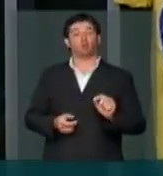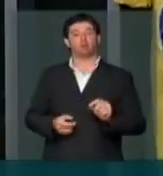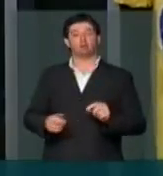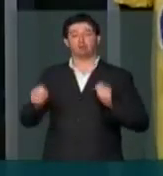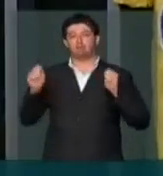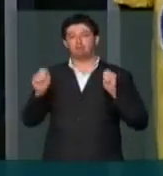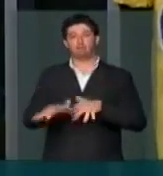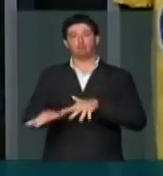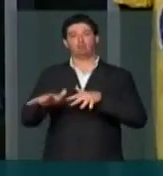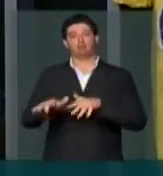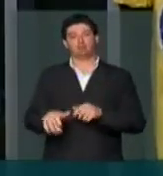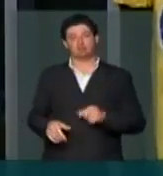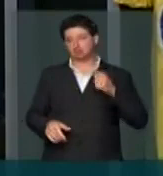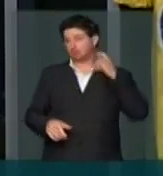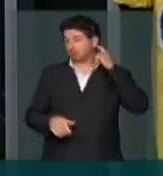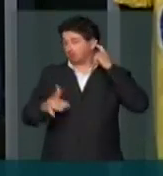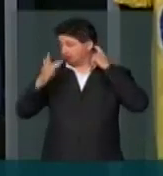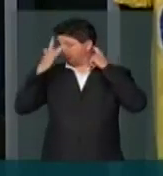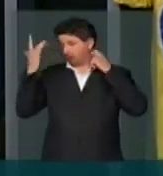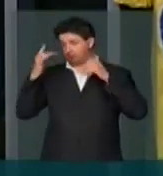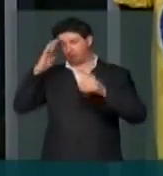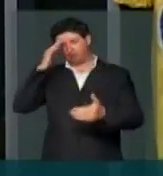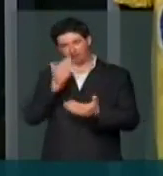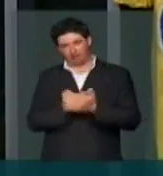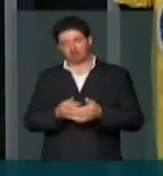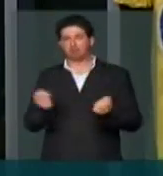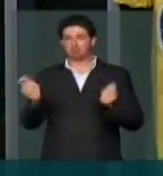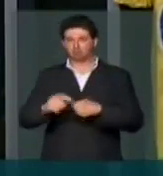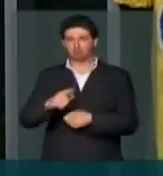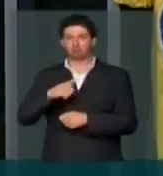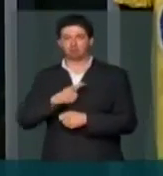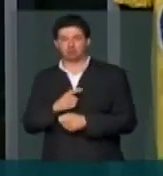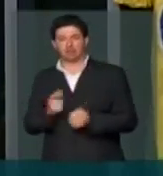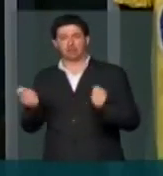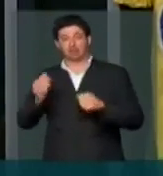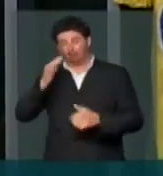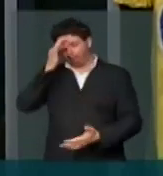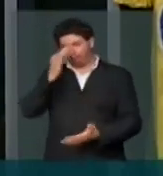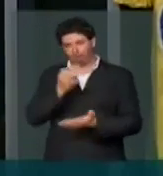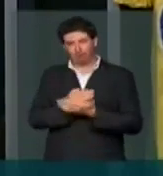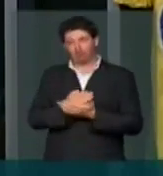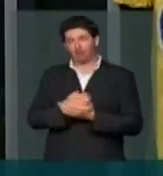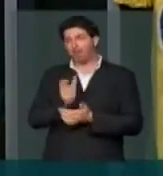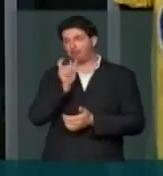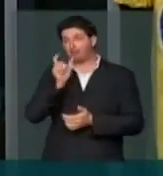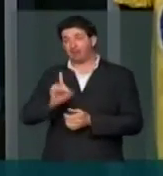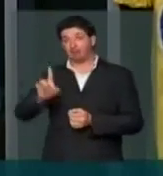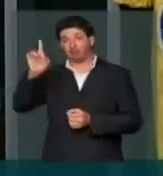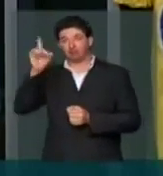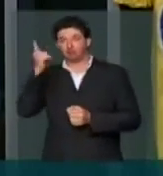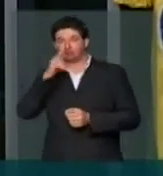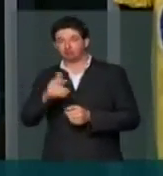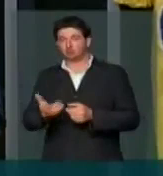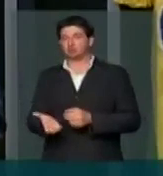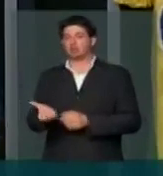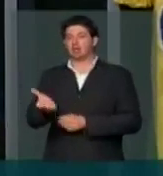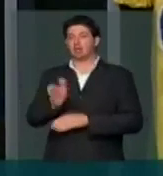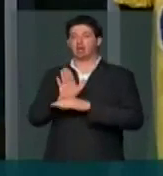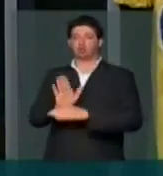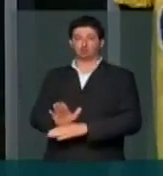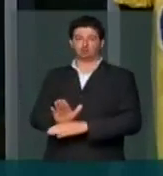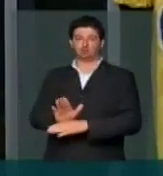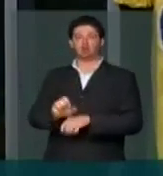mobilização daqueles que acreditam que é possível que, a partir da fé, da palavra e de se estender a mão, é